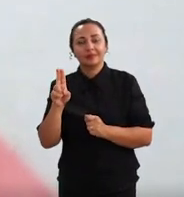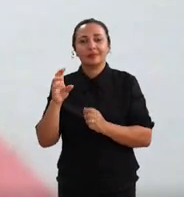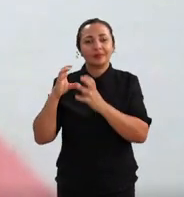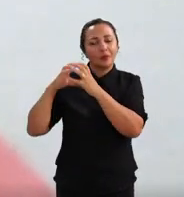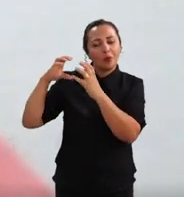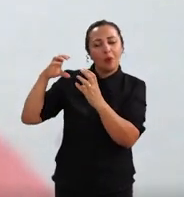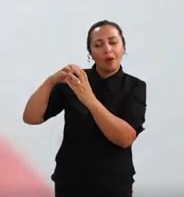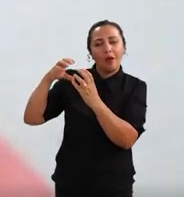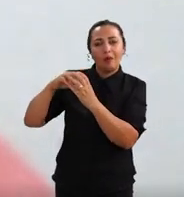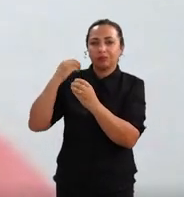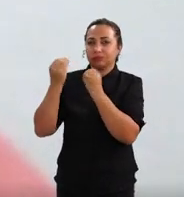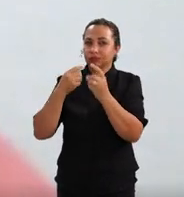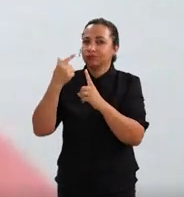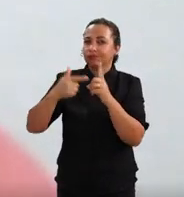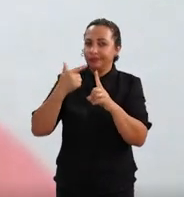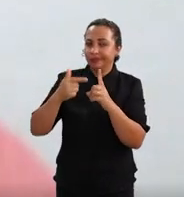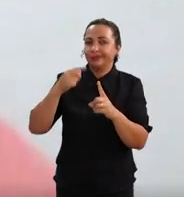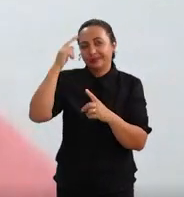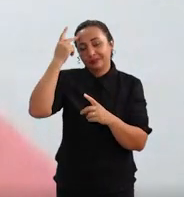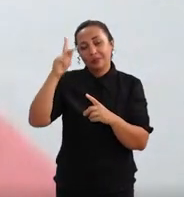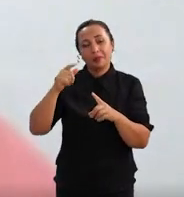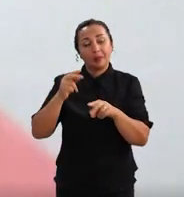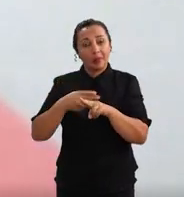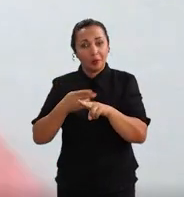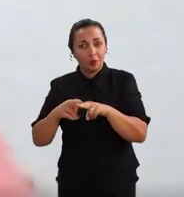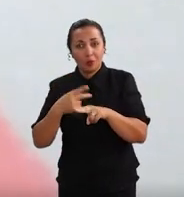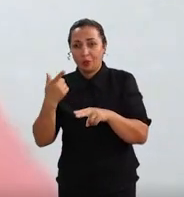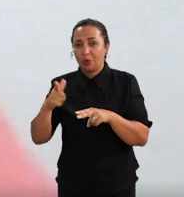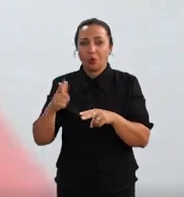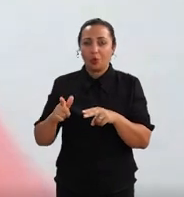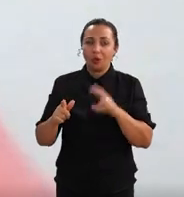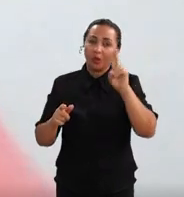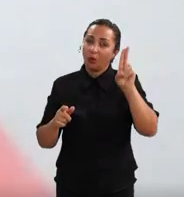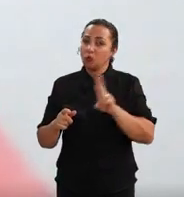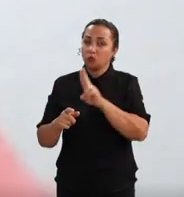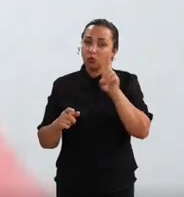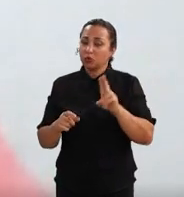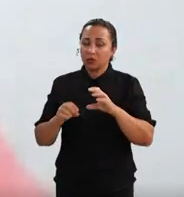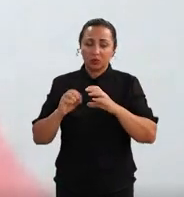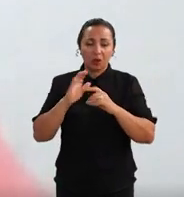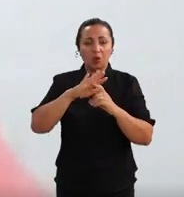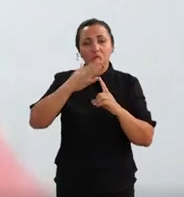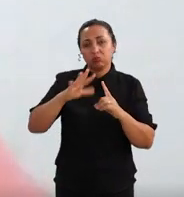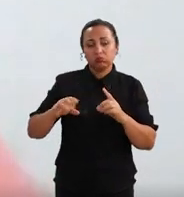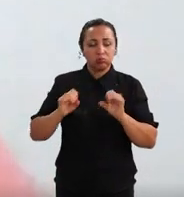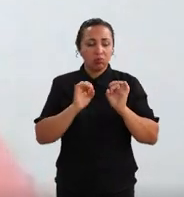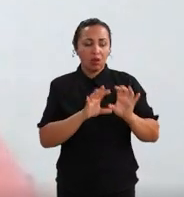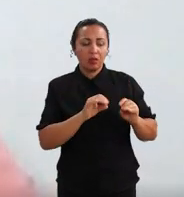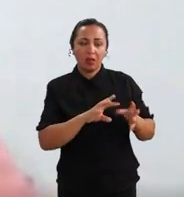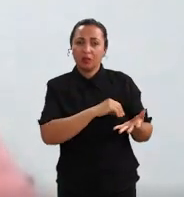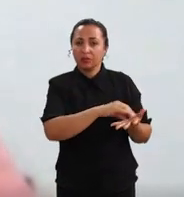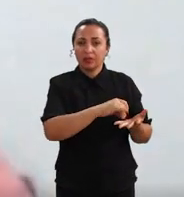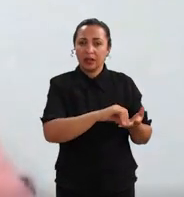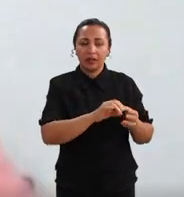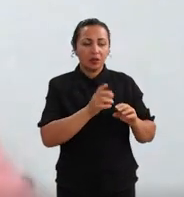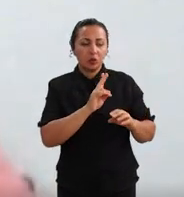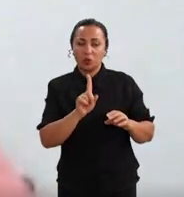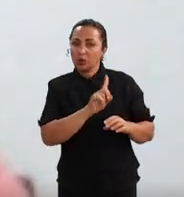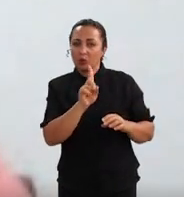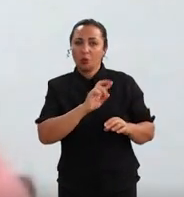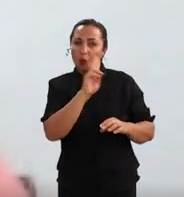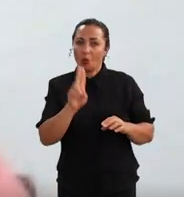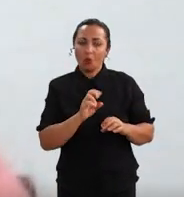cacau como produto para a produção de chocolate, não tem essa utilização desse resíduo, que é o que a gente chama de farelo. Então eles